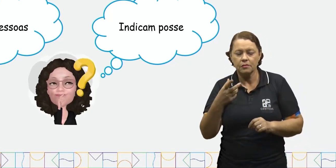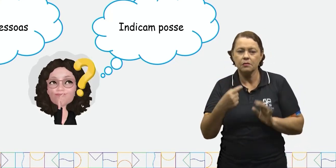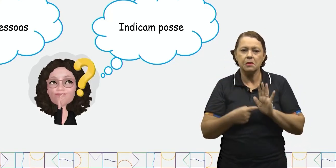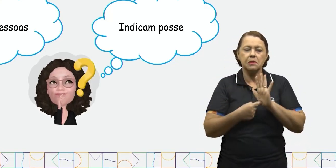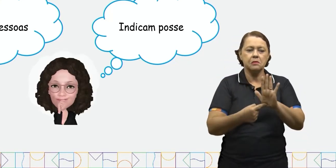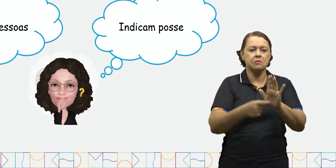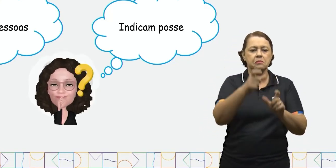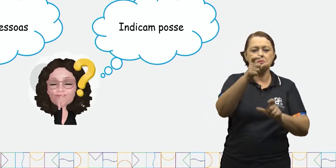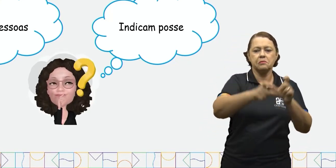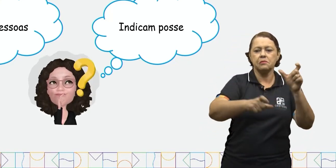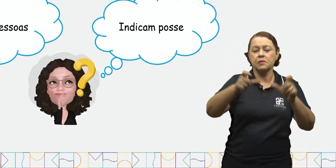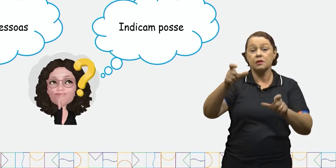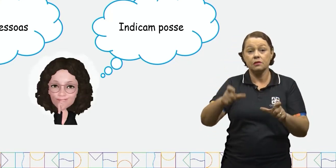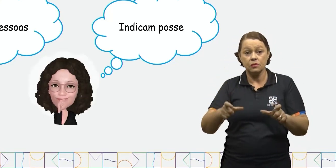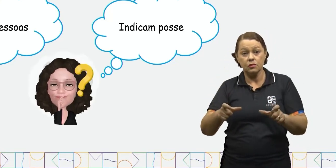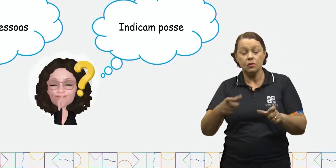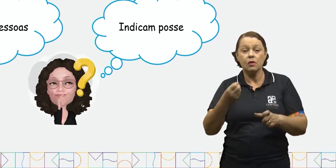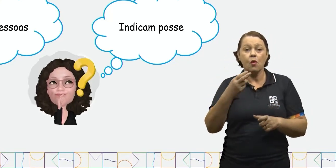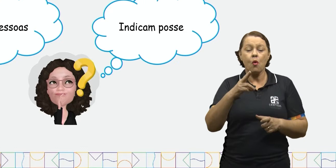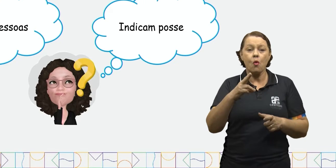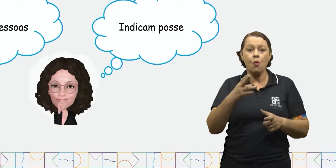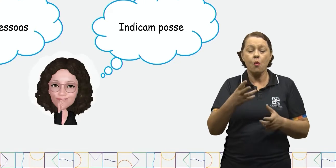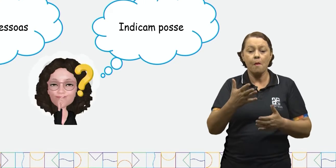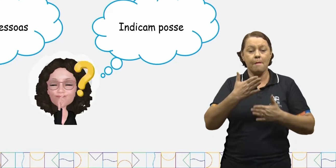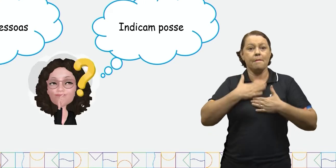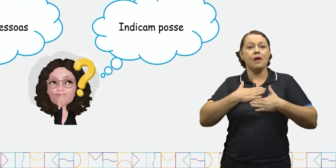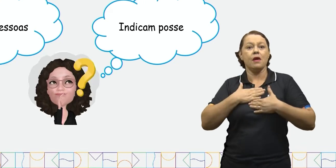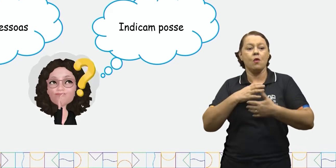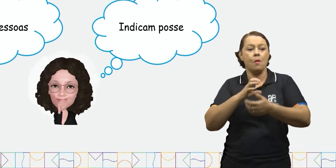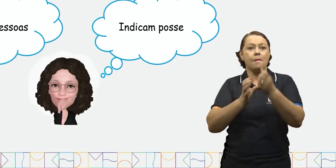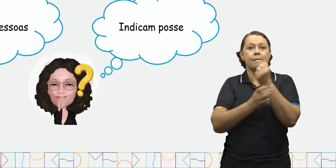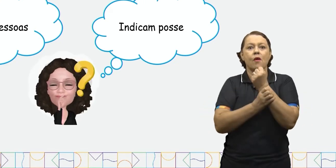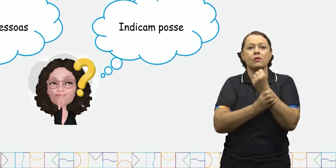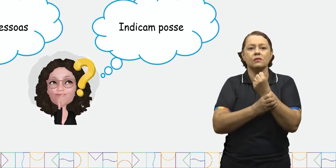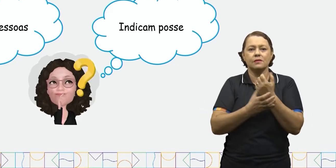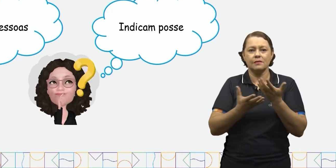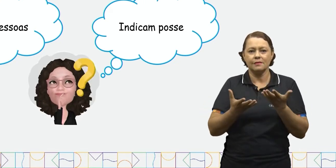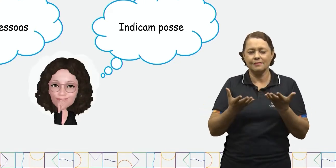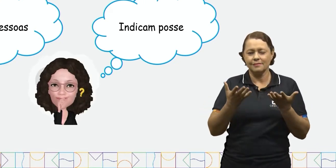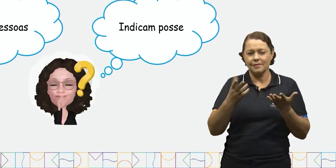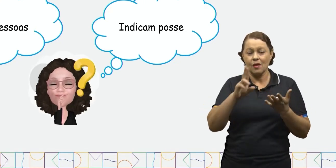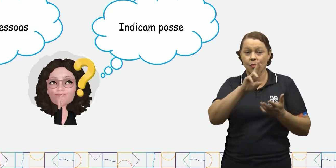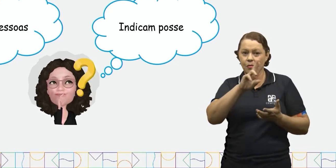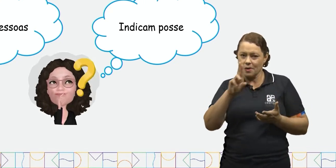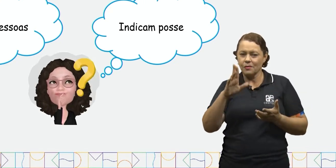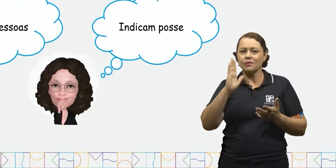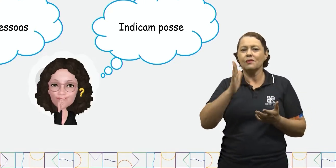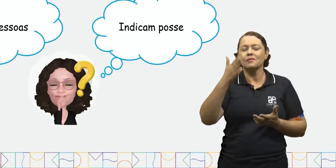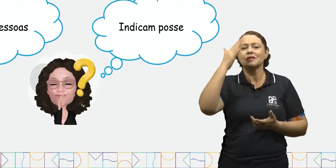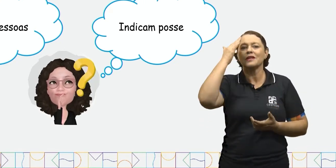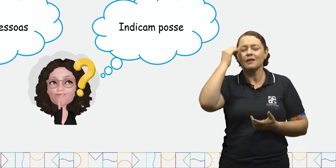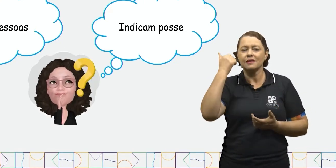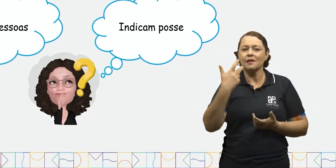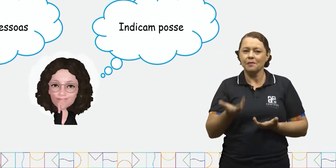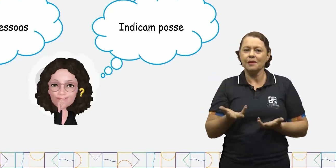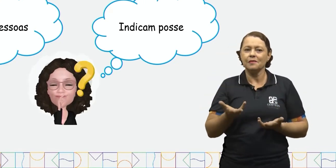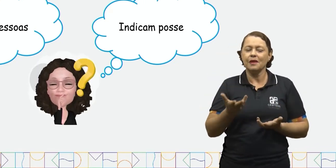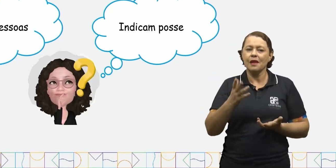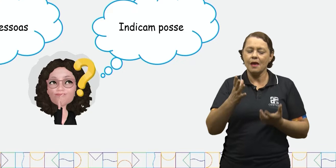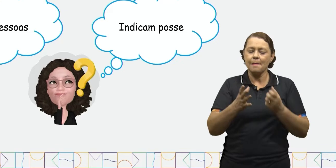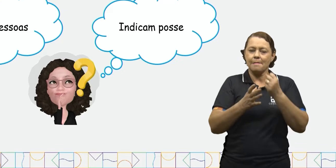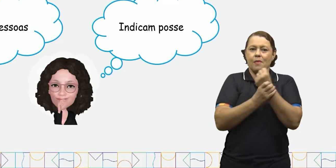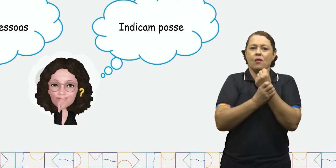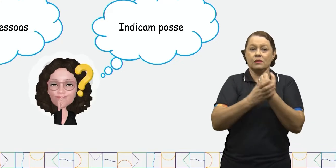pessoas ou eles indicam posse? Pelo nome, nós já sabemos, não é mesmo? Possessivo indica